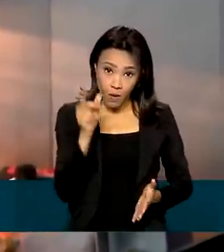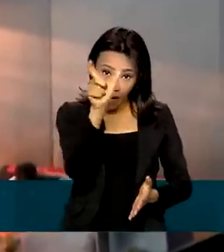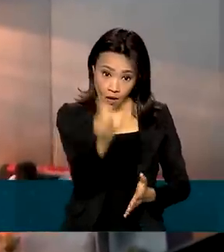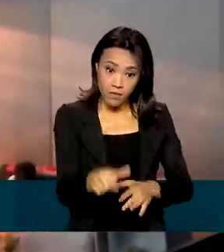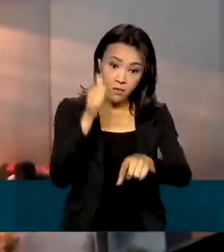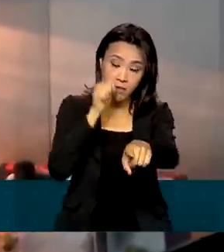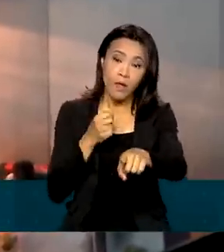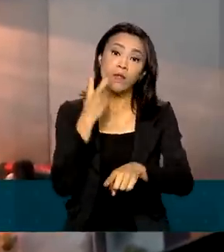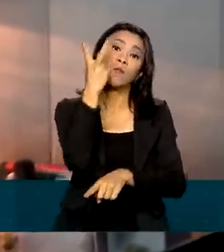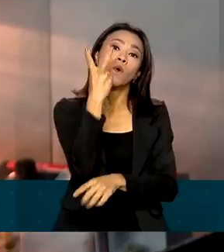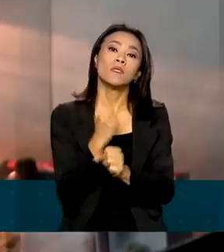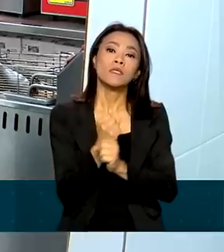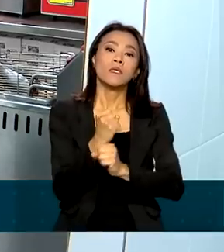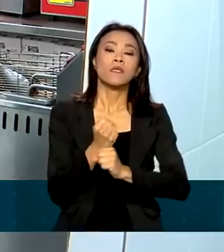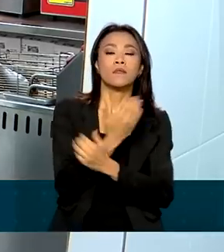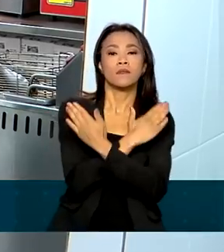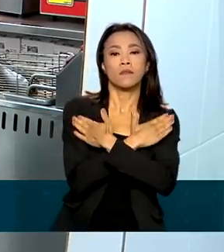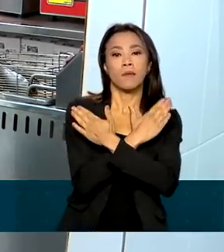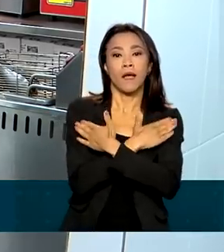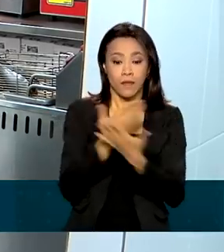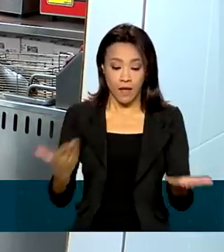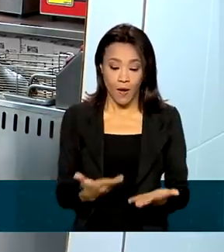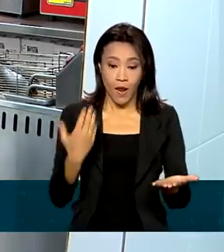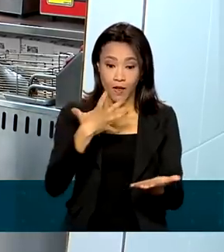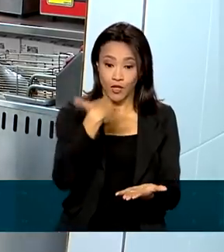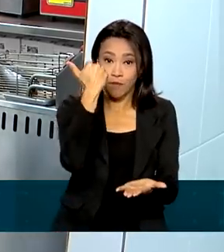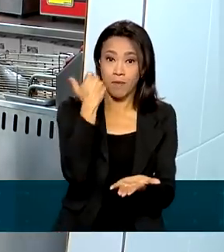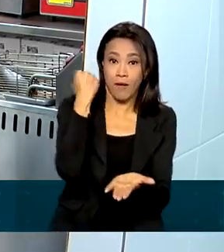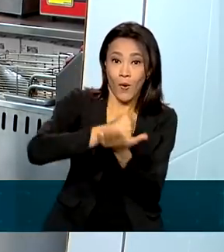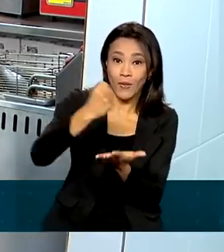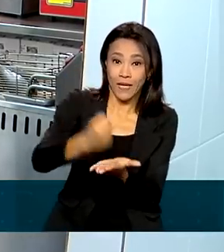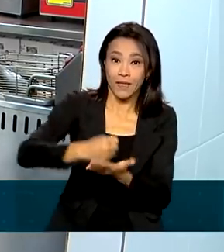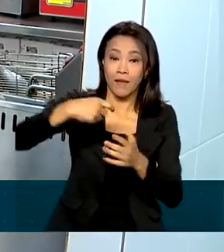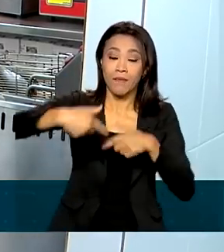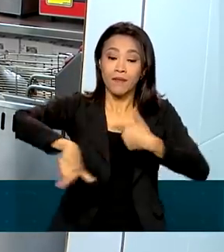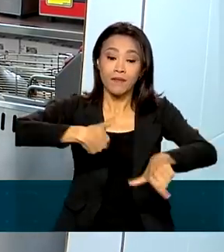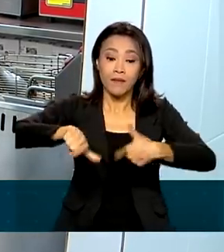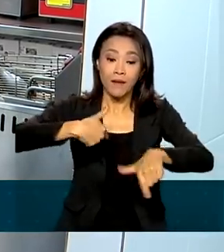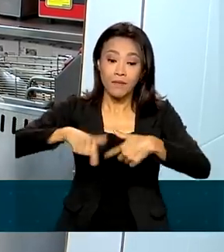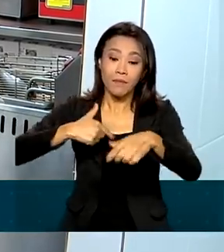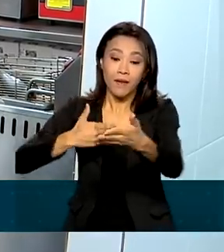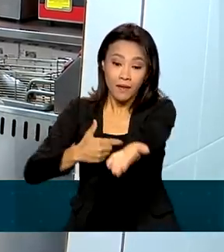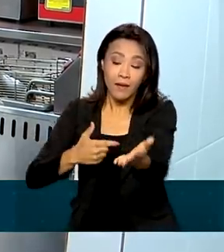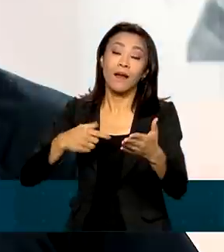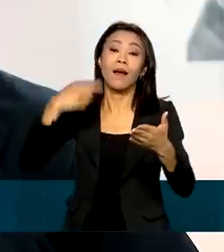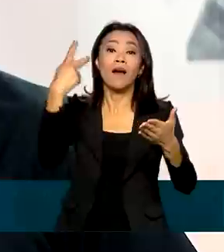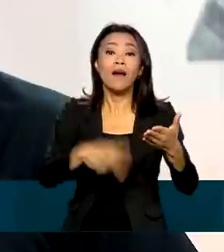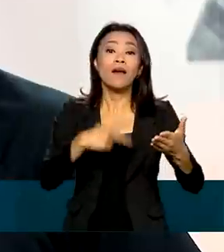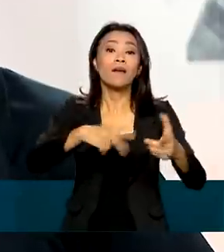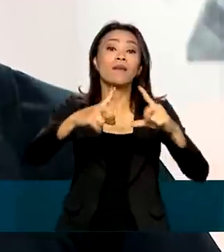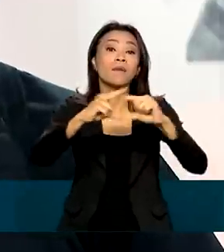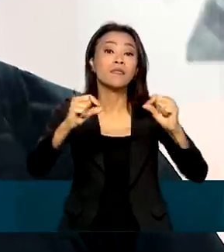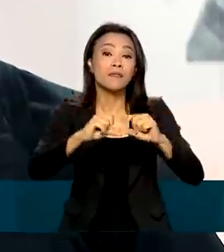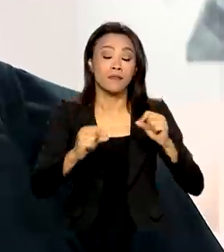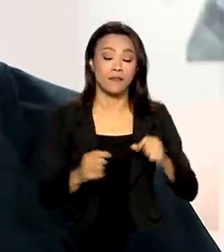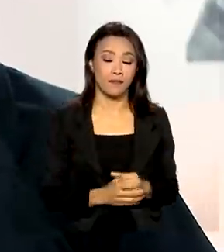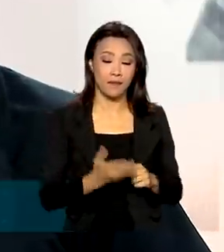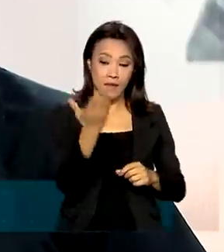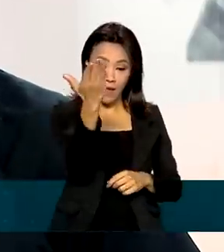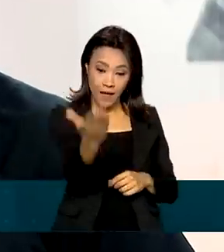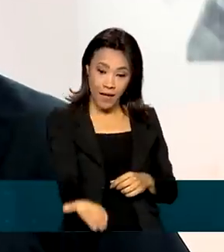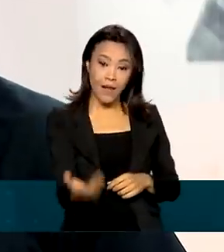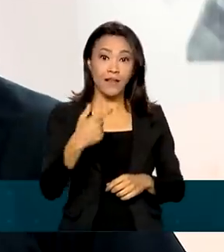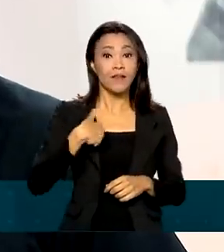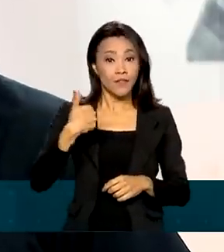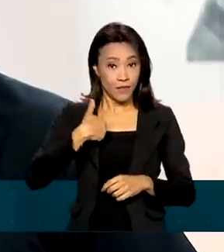dois anos, foi contratada como cozinheira em agosto por uma franquia de fast food em Brasília. É muito importante porque eu sou